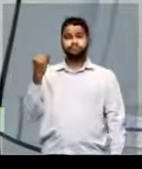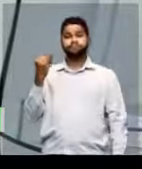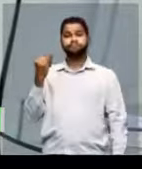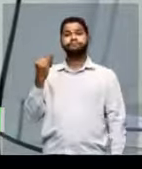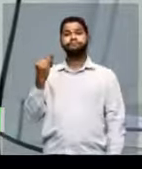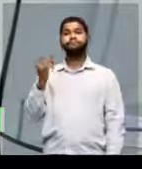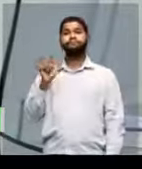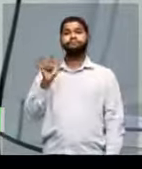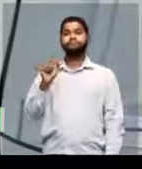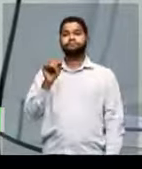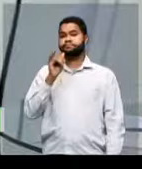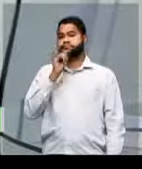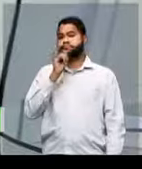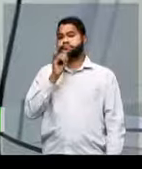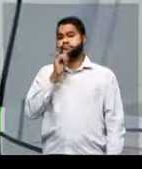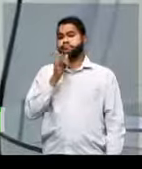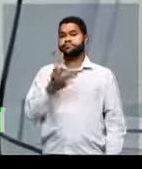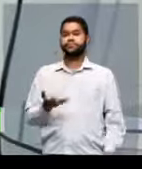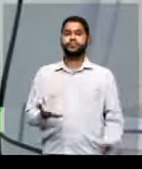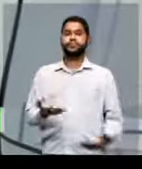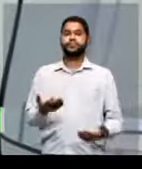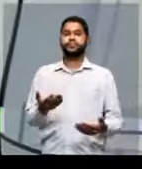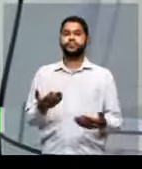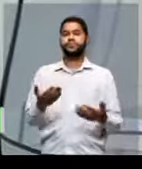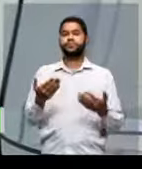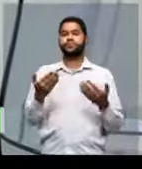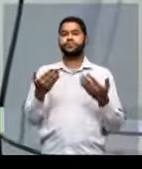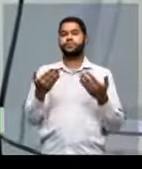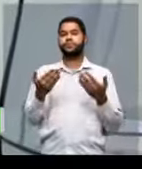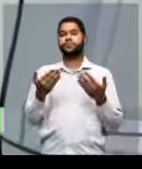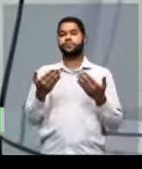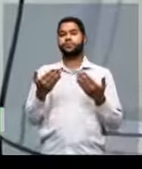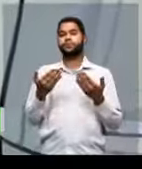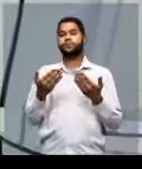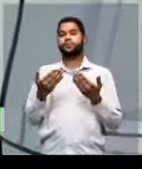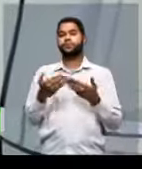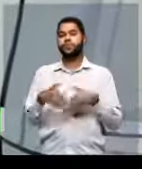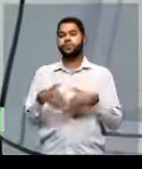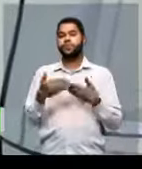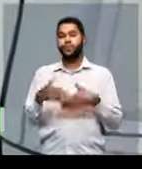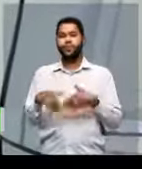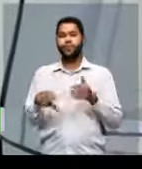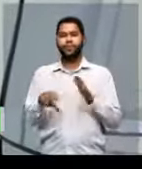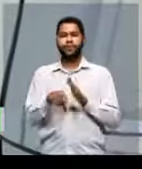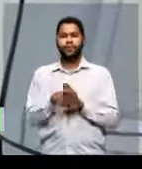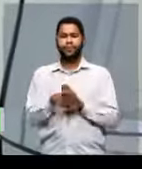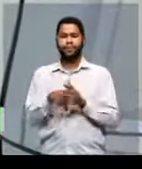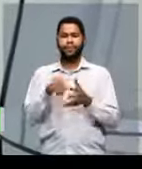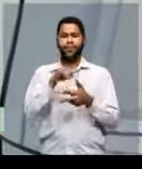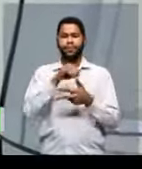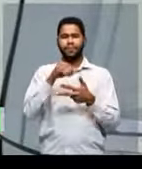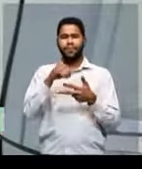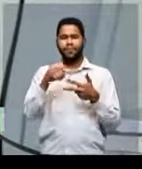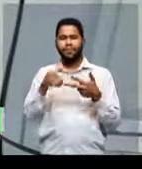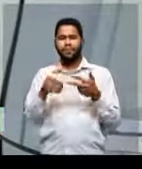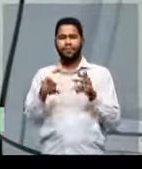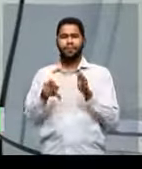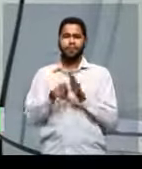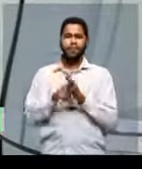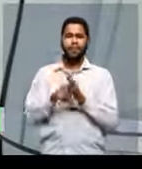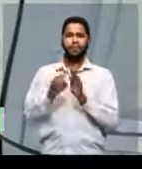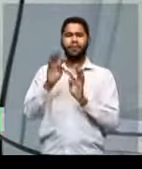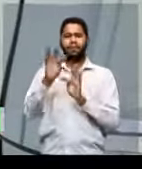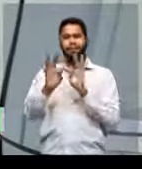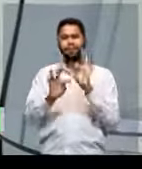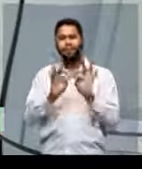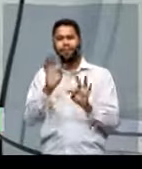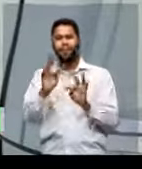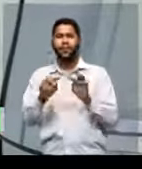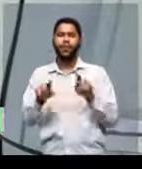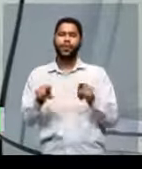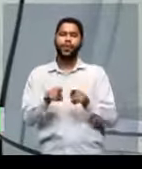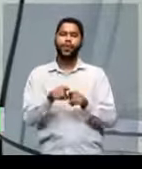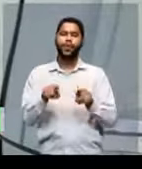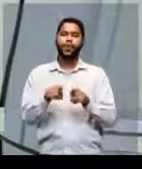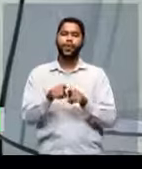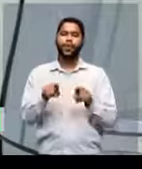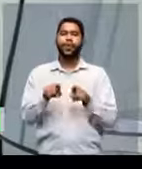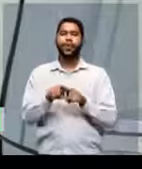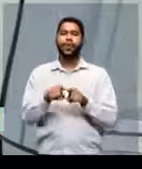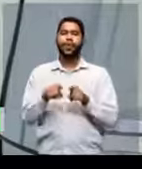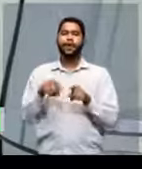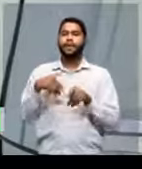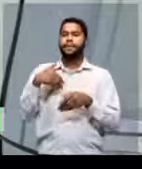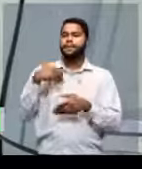a prova de ciências humanas e suas tecnologias, como ela é importante também para